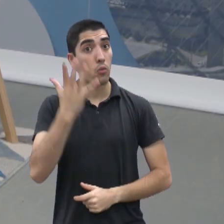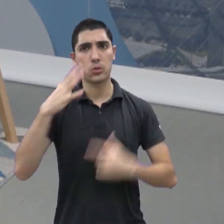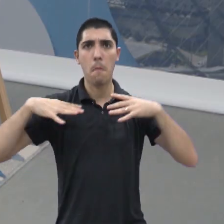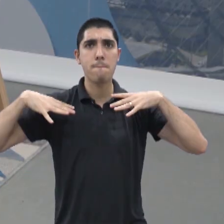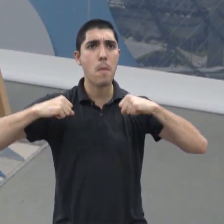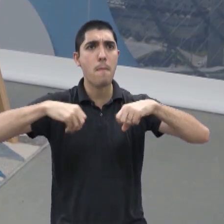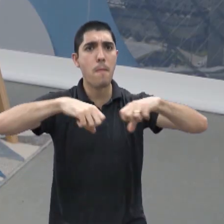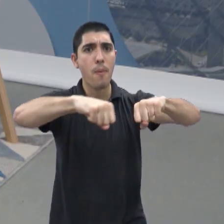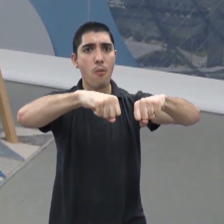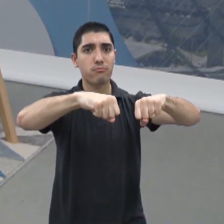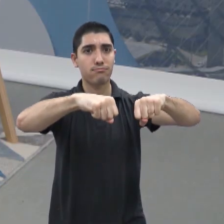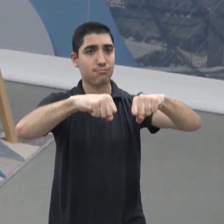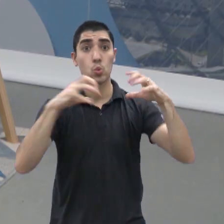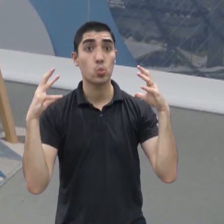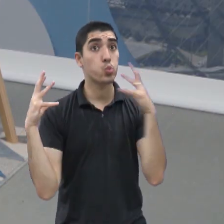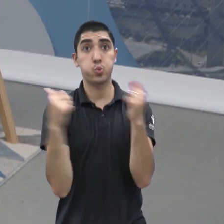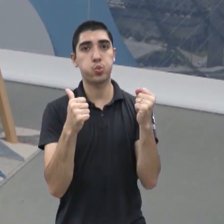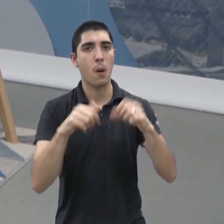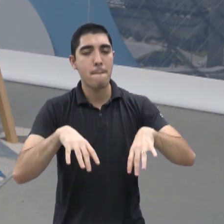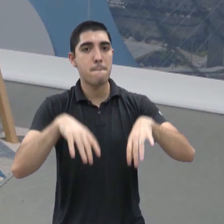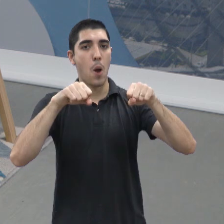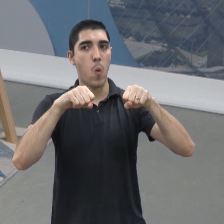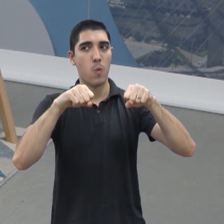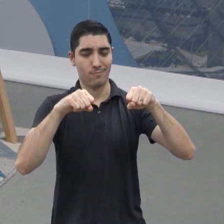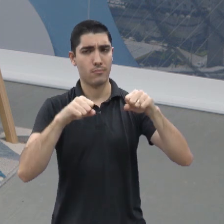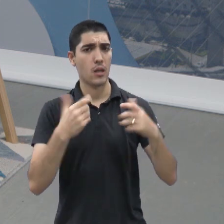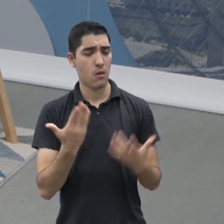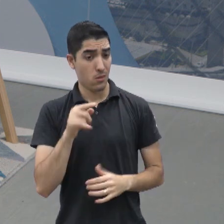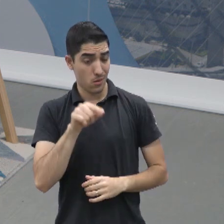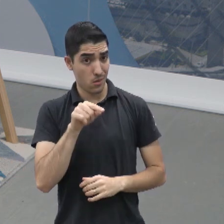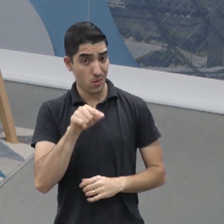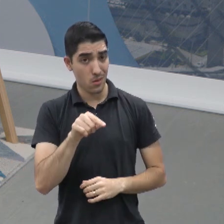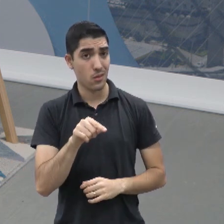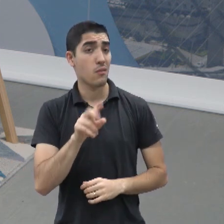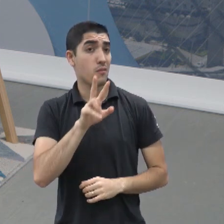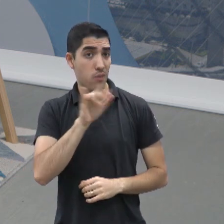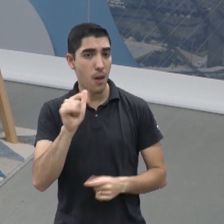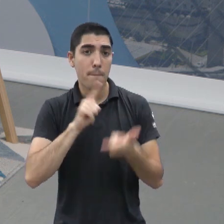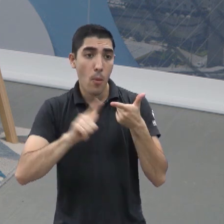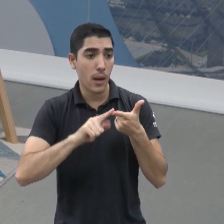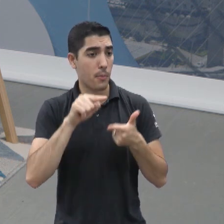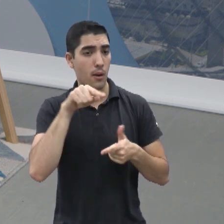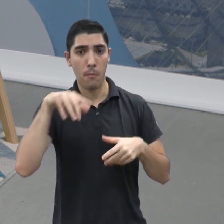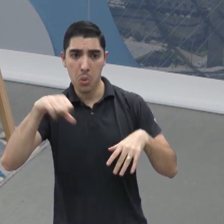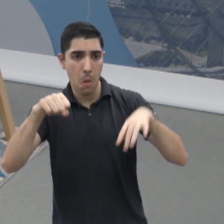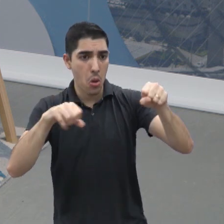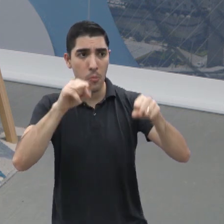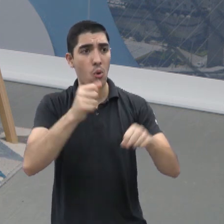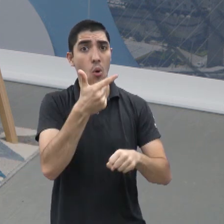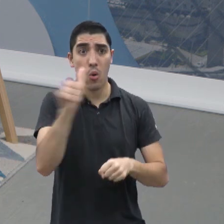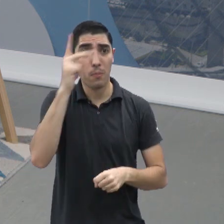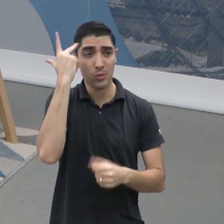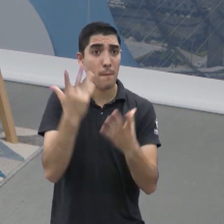é um acontecimento que vai levando a outro, a sobrecarga no sistema. Explica